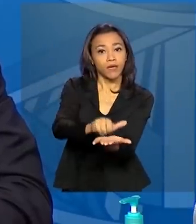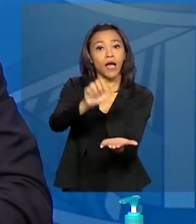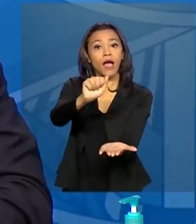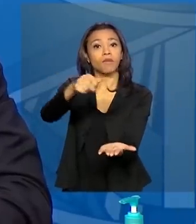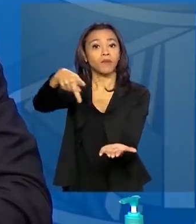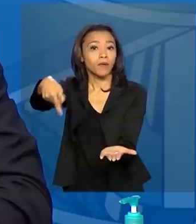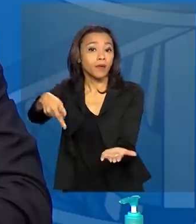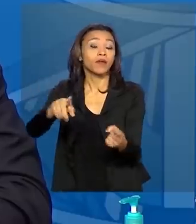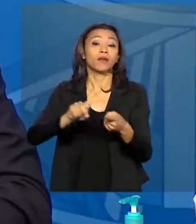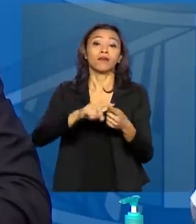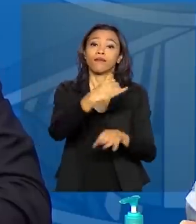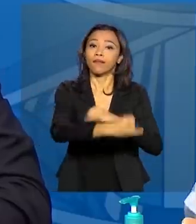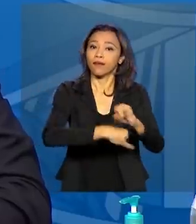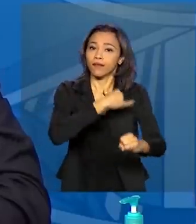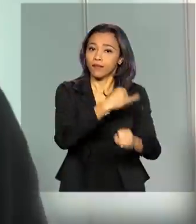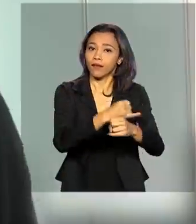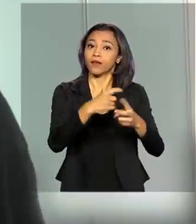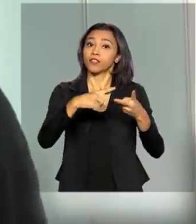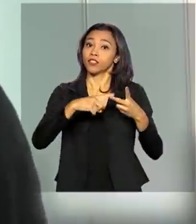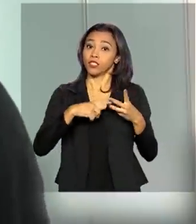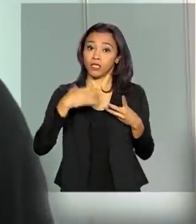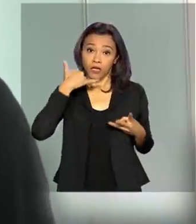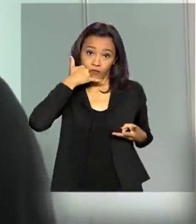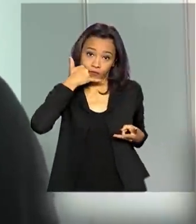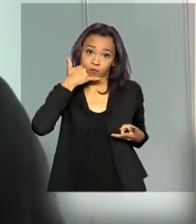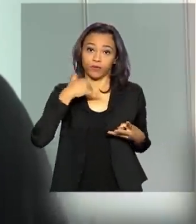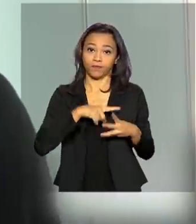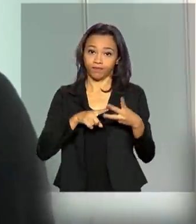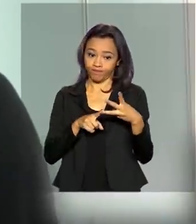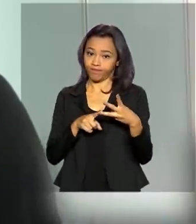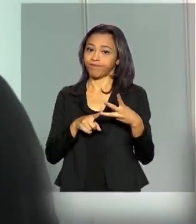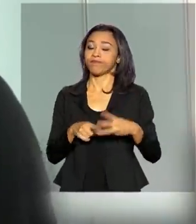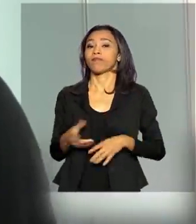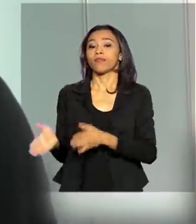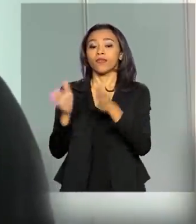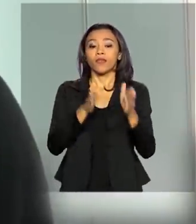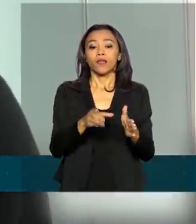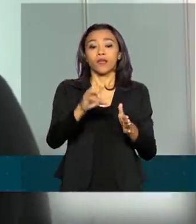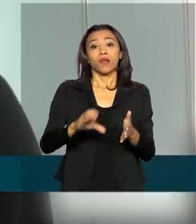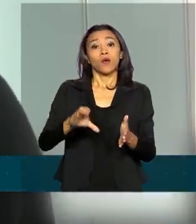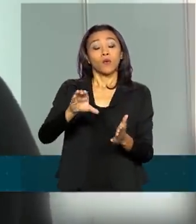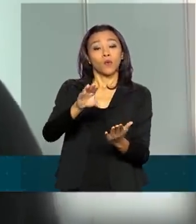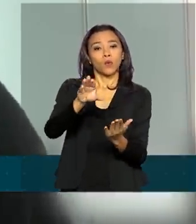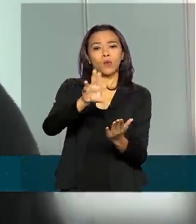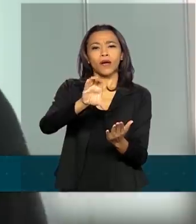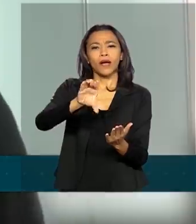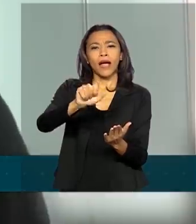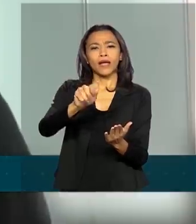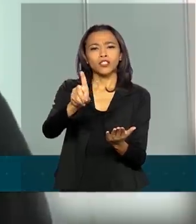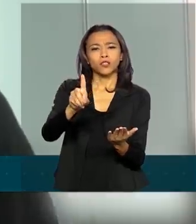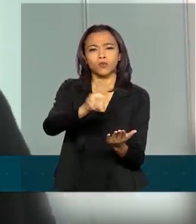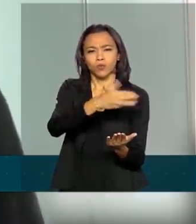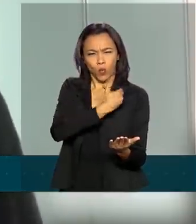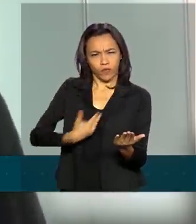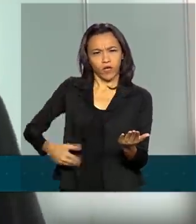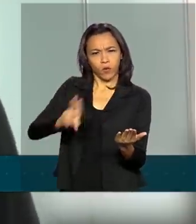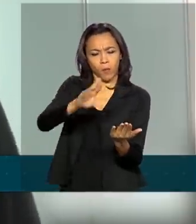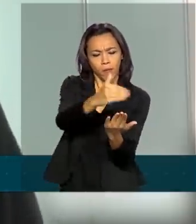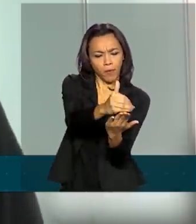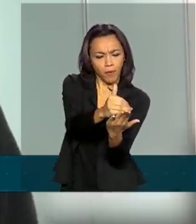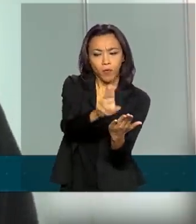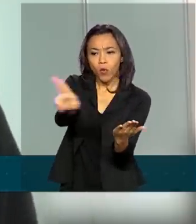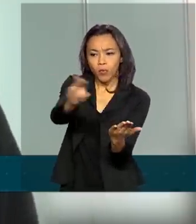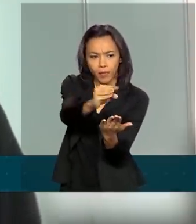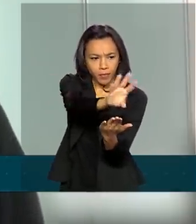e via uma central de telefone. O Cadastro Único tem 75 milhões de brasileiros, mas de acordo